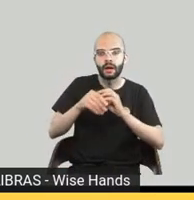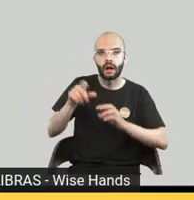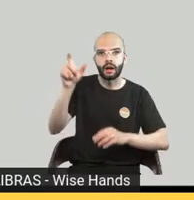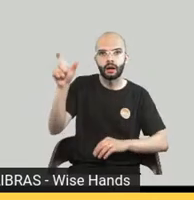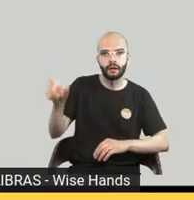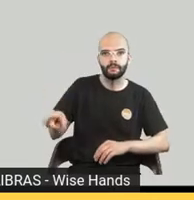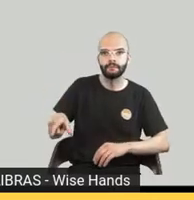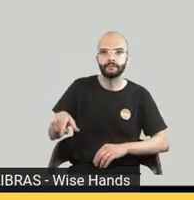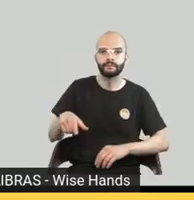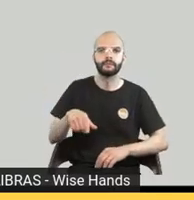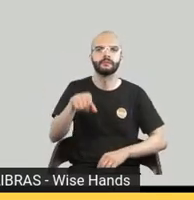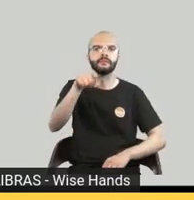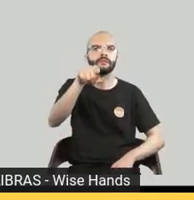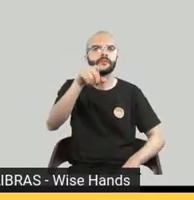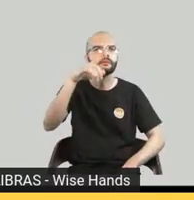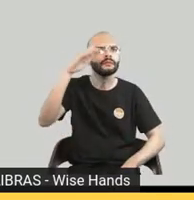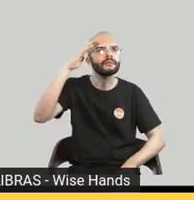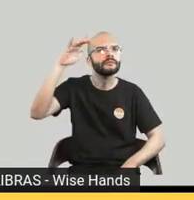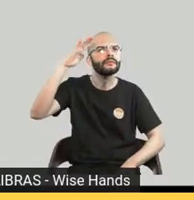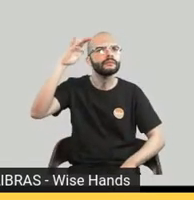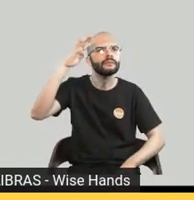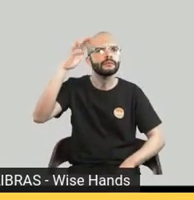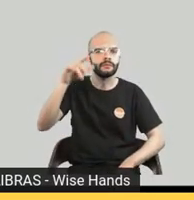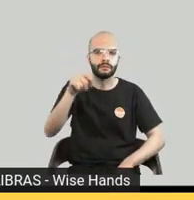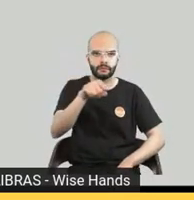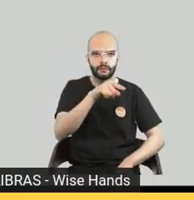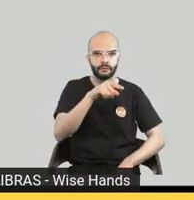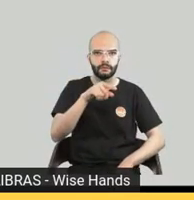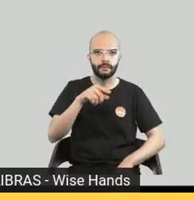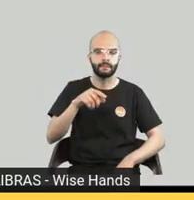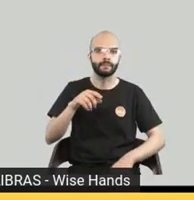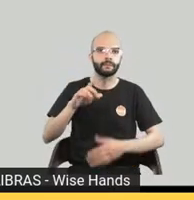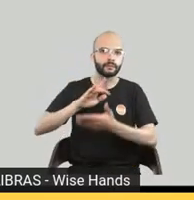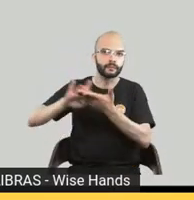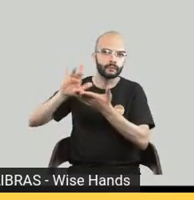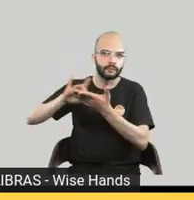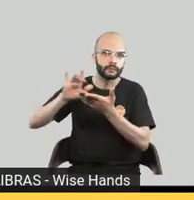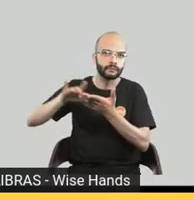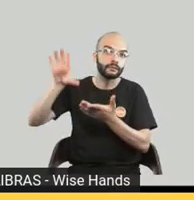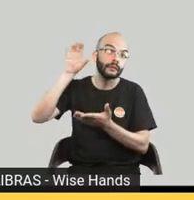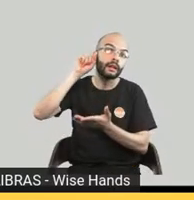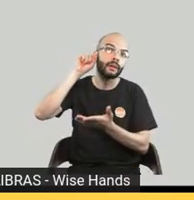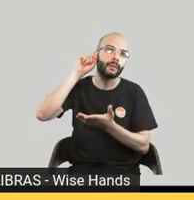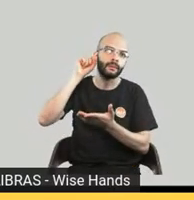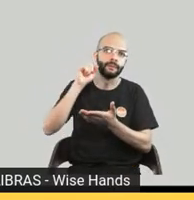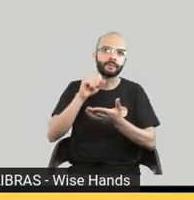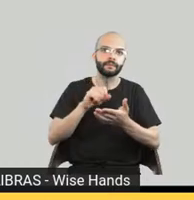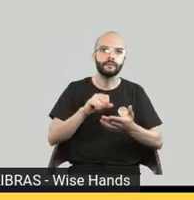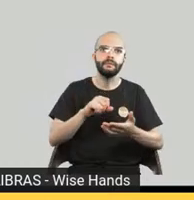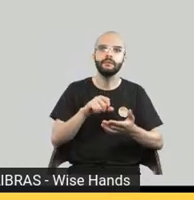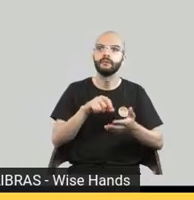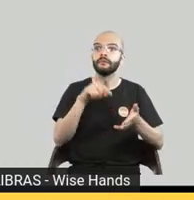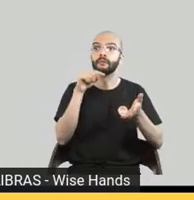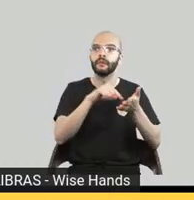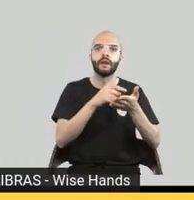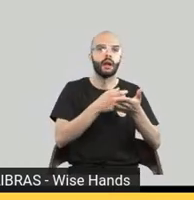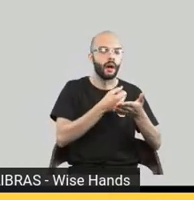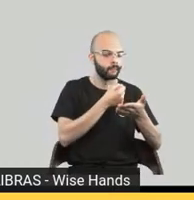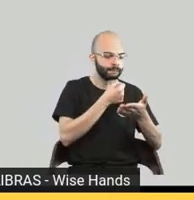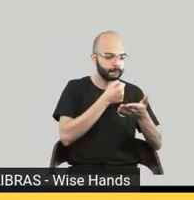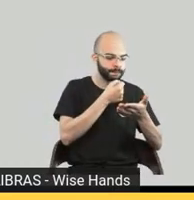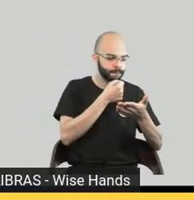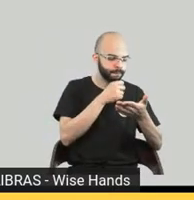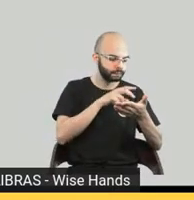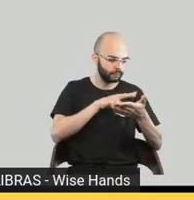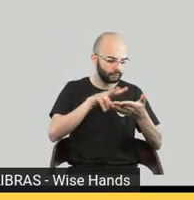ouviram o livro audiobook mas a narração é uma narração pura sem ter a questão de emoção porque